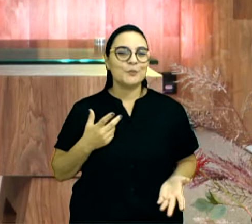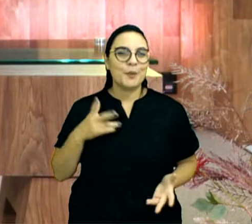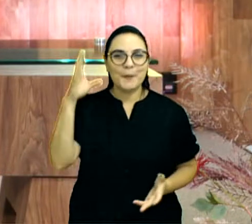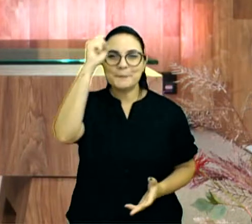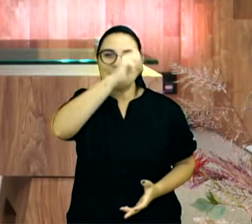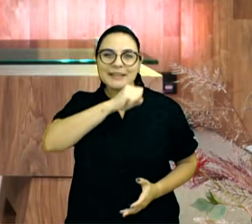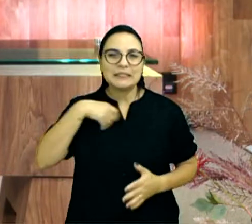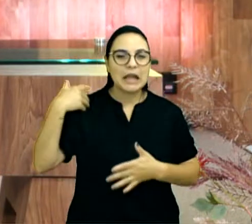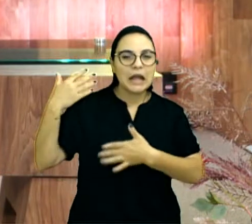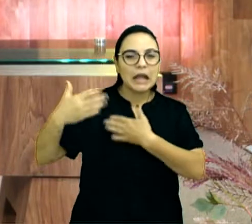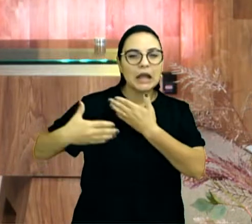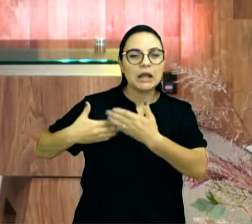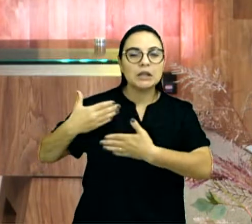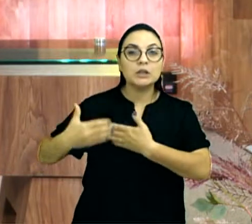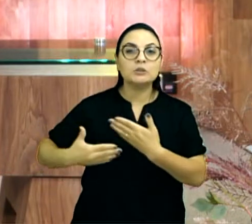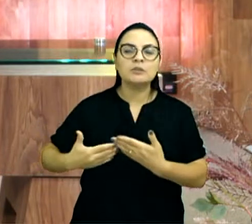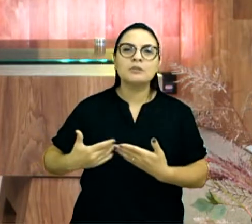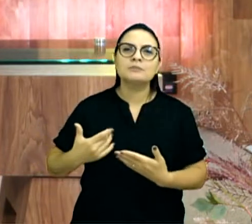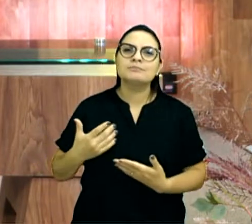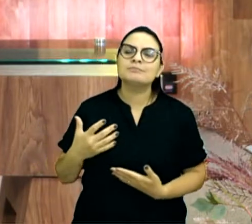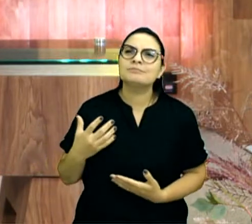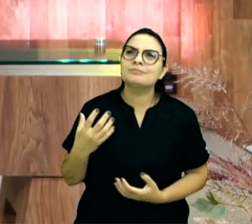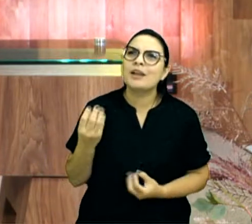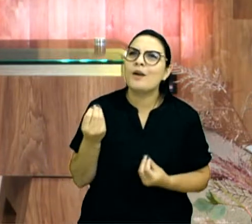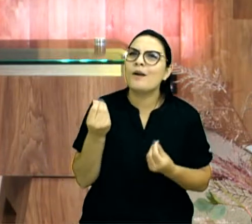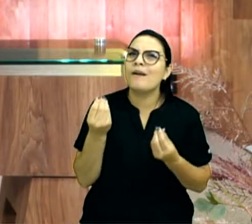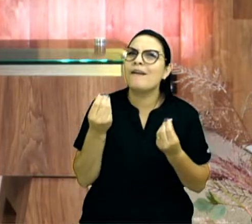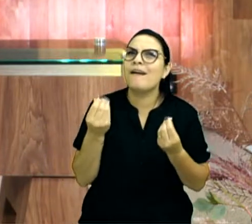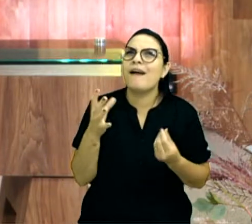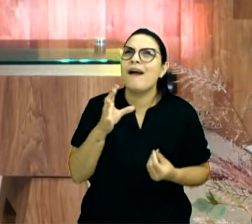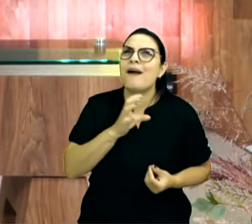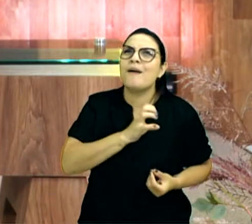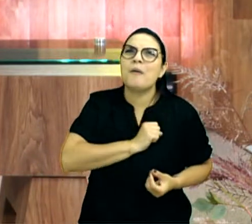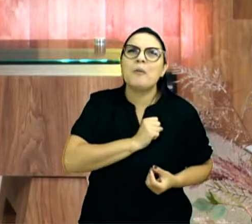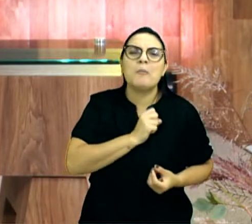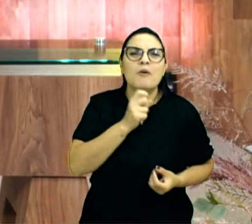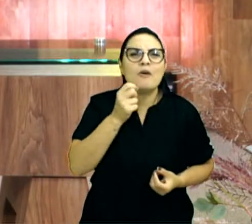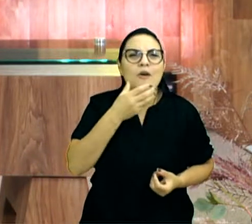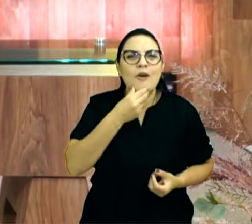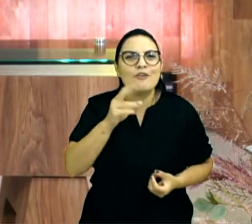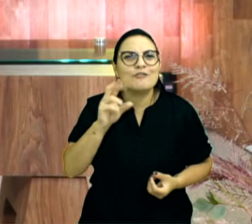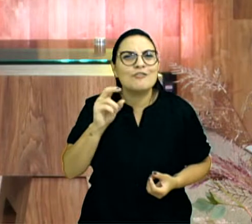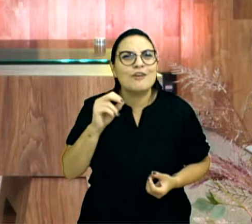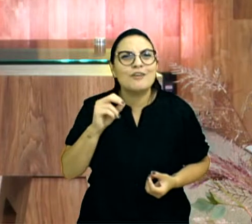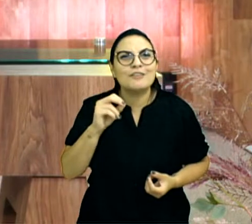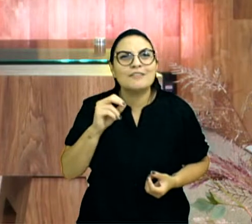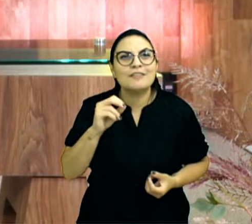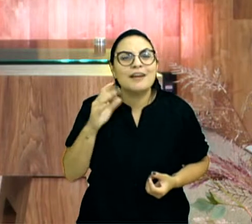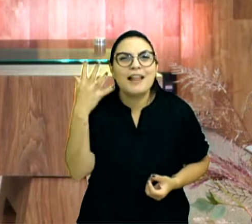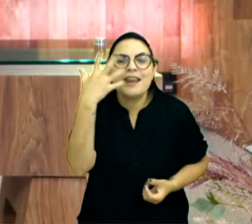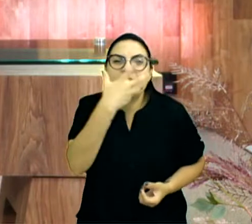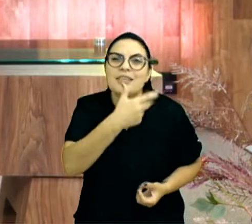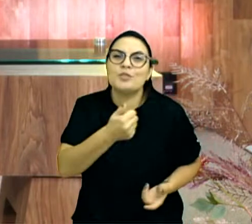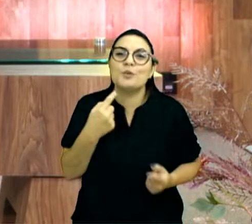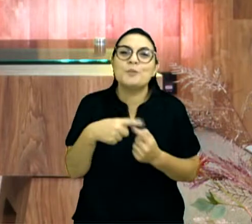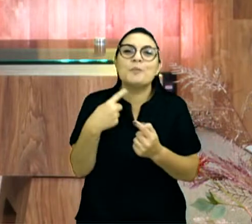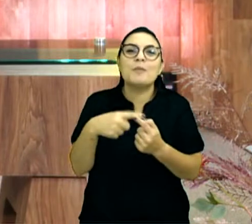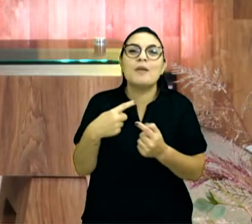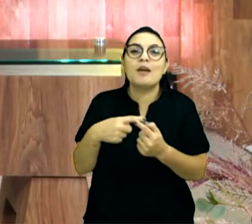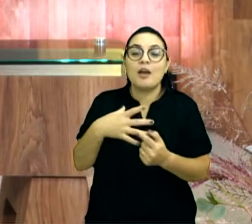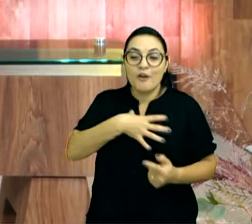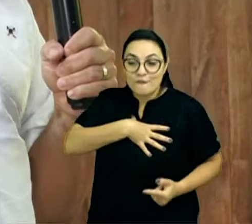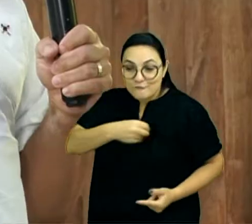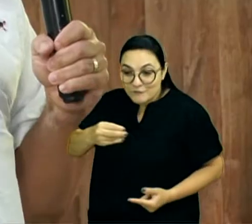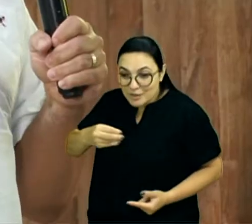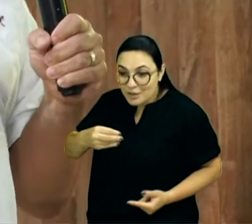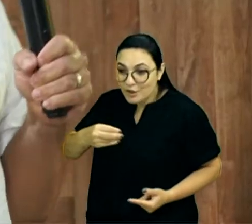E eu via o amor de avô, porque é aquela coisa, é filho do teu filho, é um negócio, não é? Não é, vovôs?